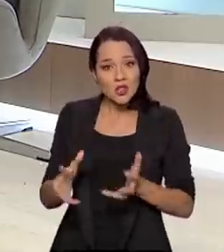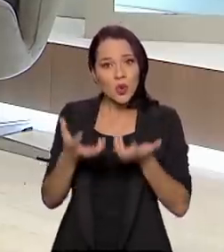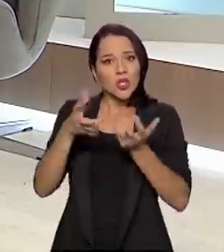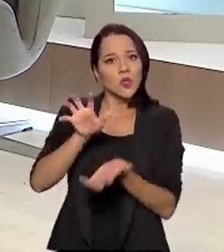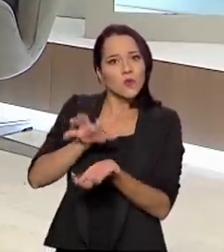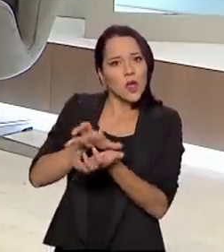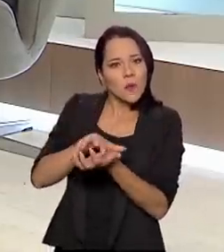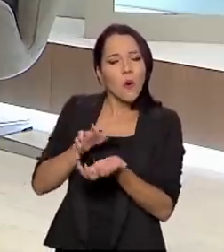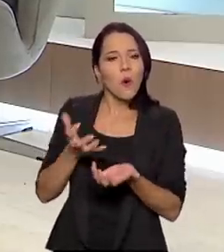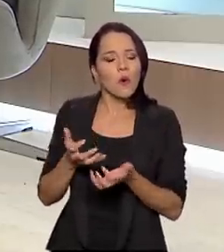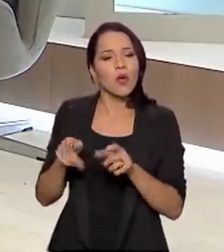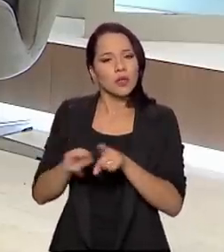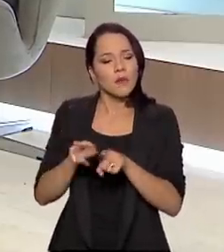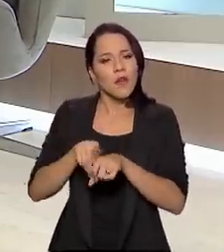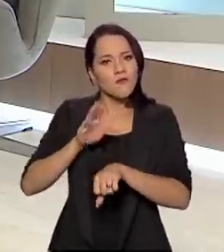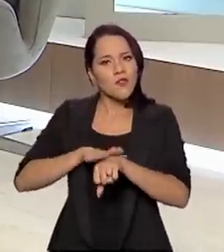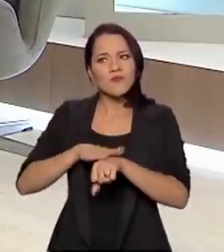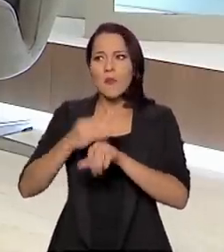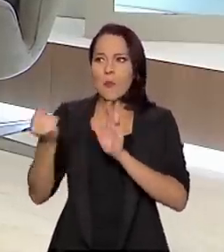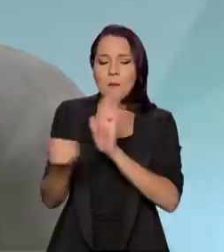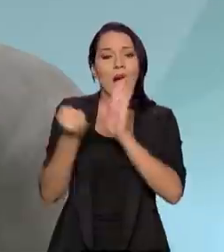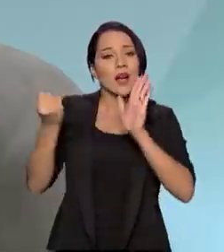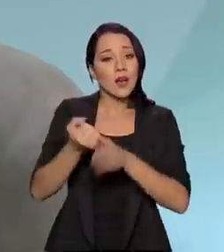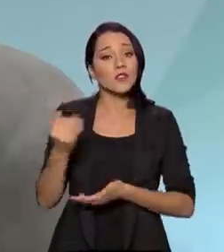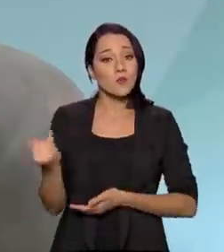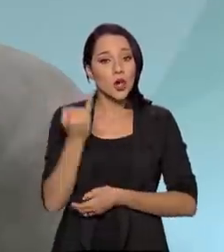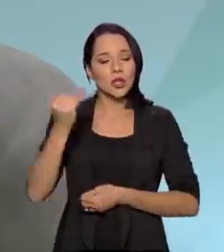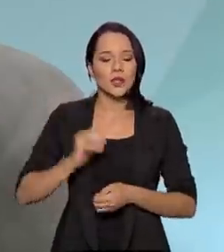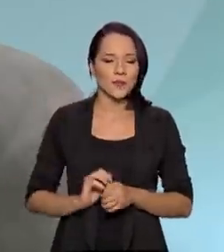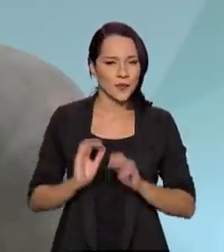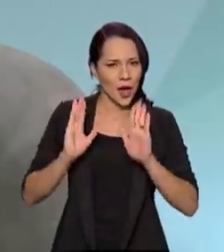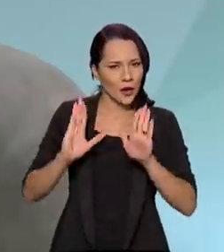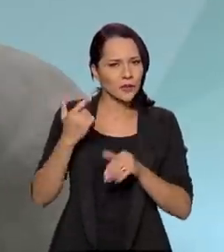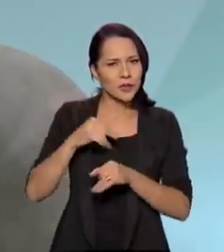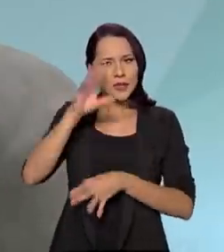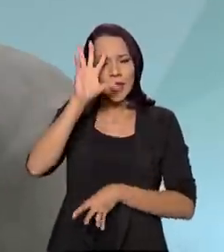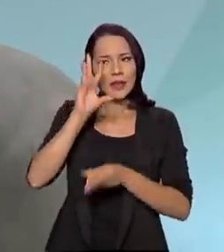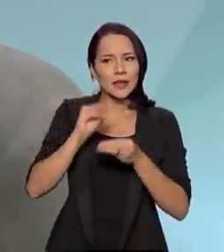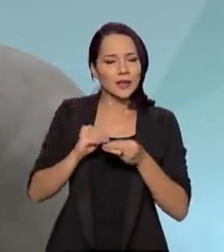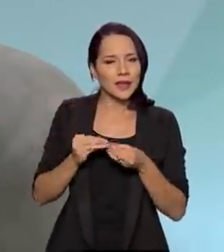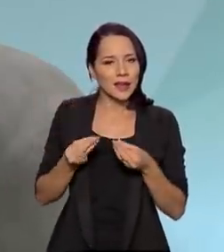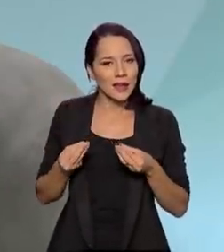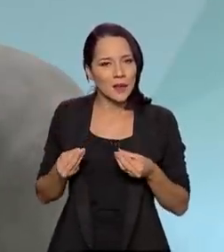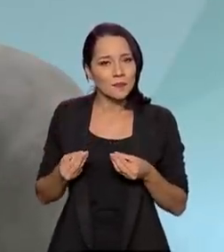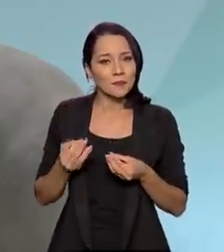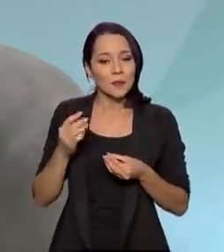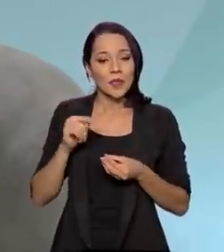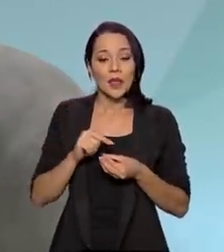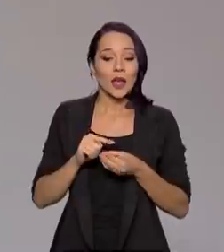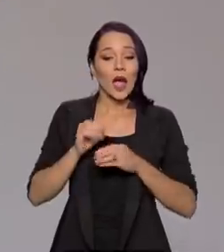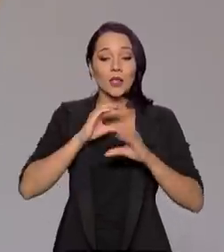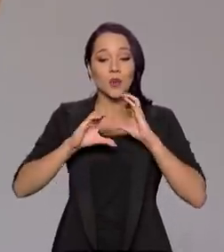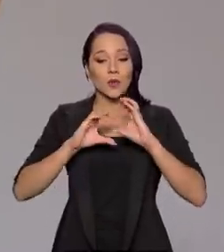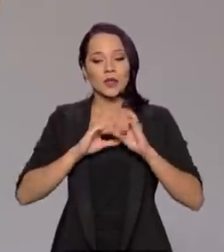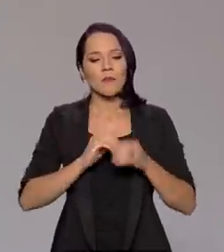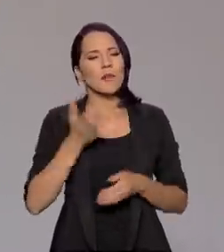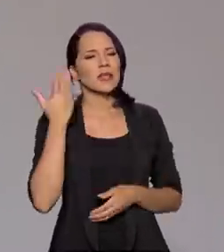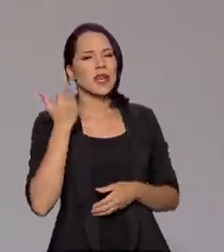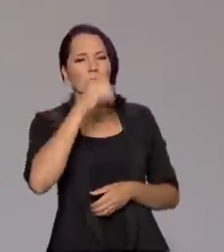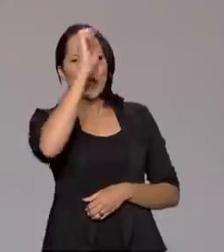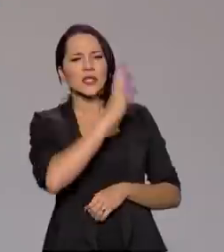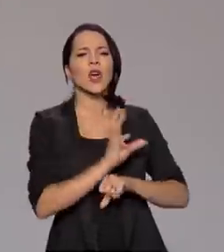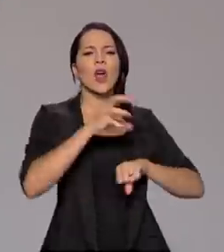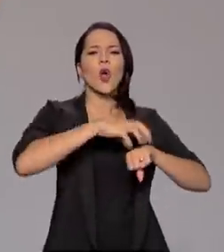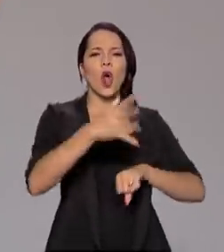também uma época muito marcante. Agora, a gente tem que entender que os meios de comunicação... Ali o Brasil era uma